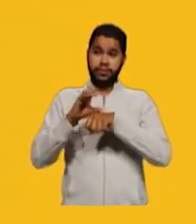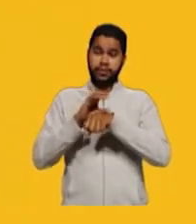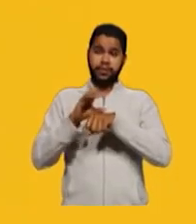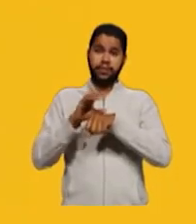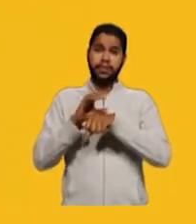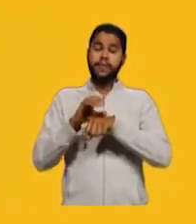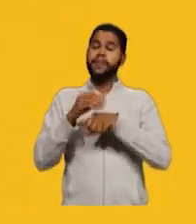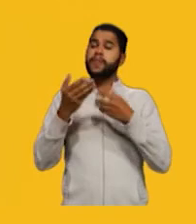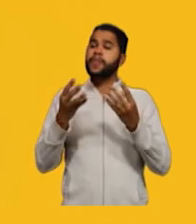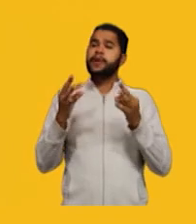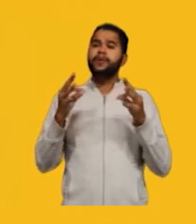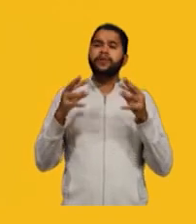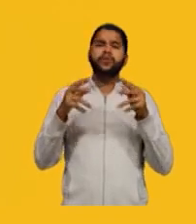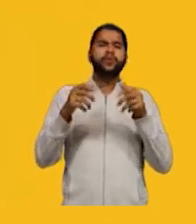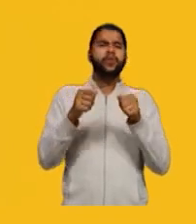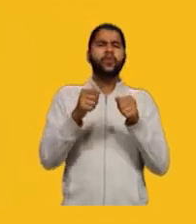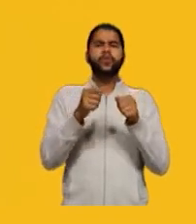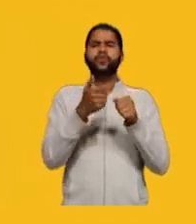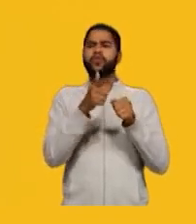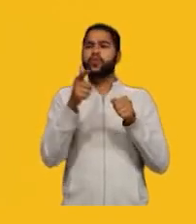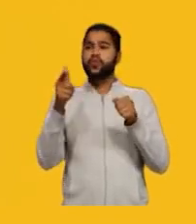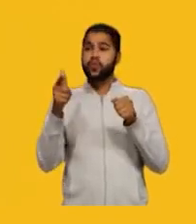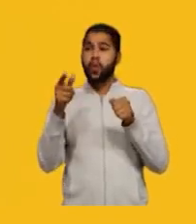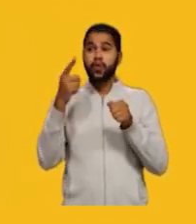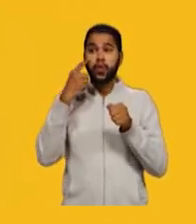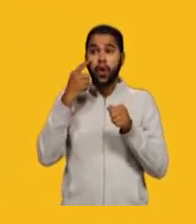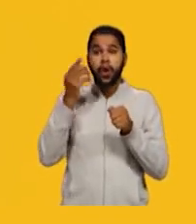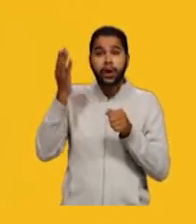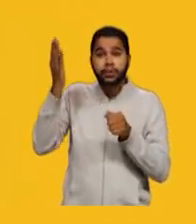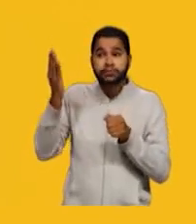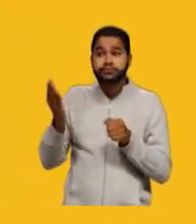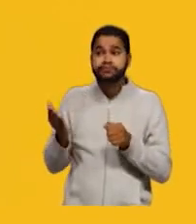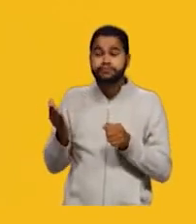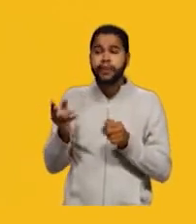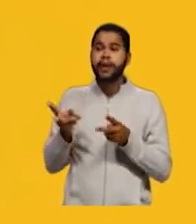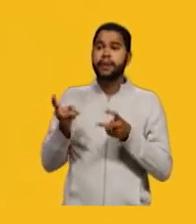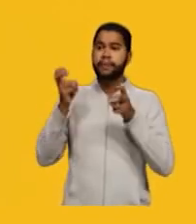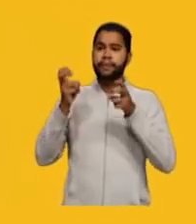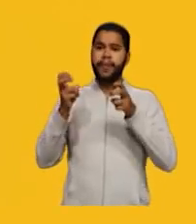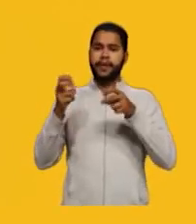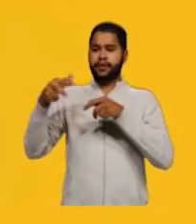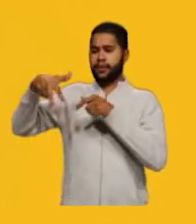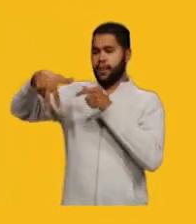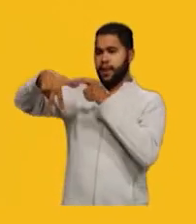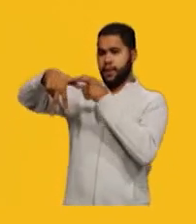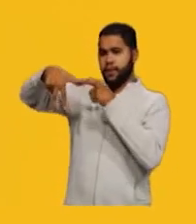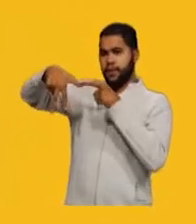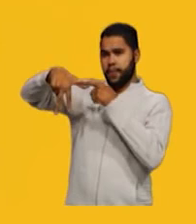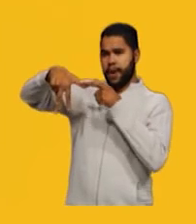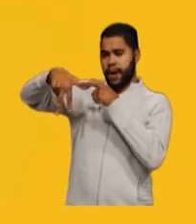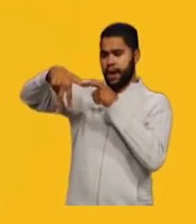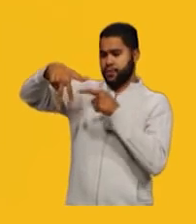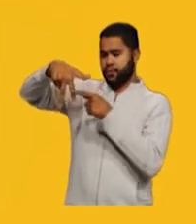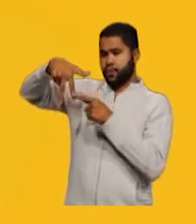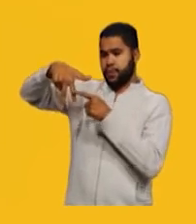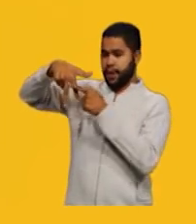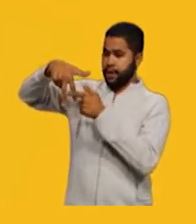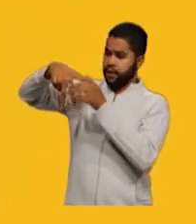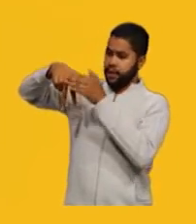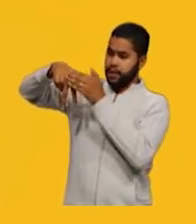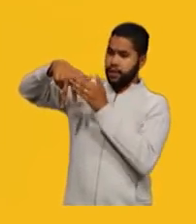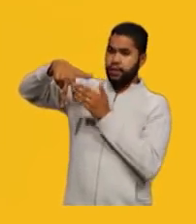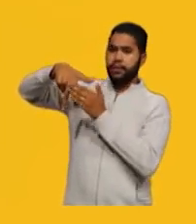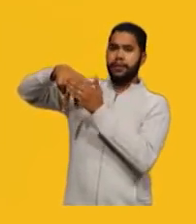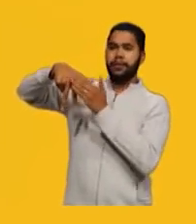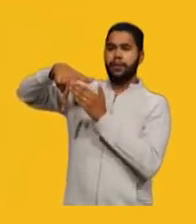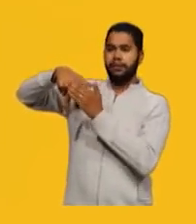seria todos esses outros. Ressalto para vocês perceberem nos braços, no tórax e nas pernas, onde tem